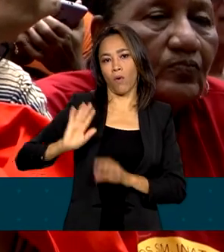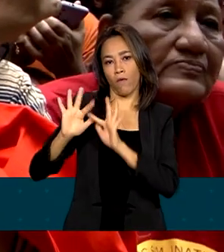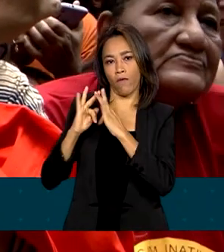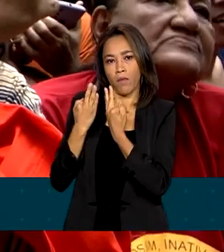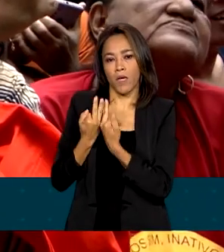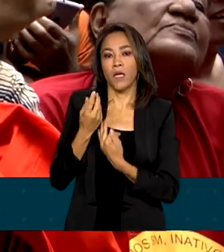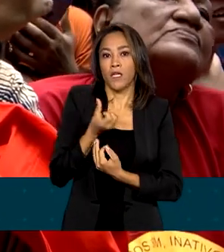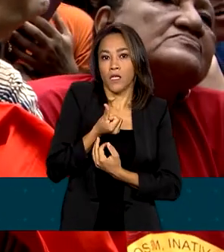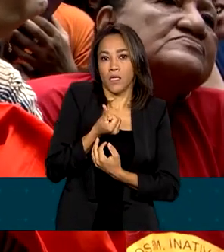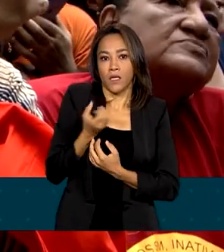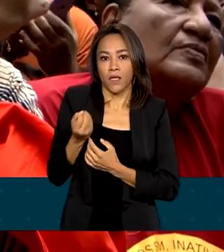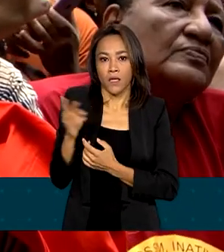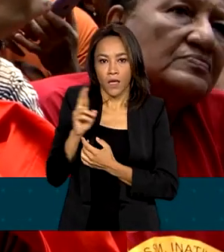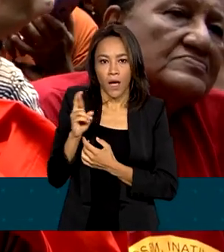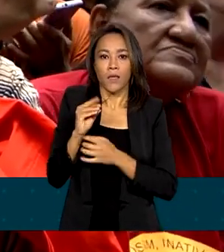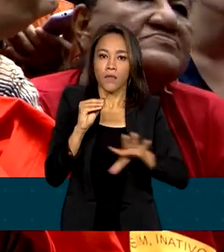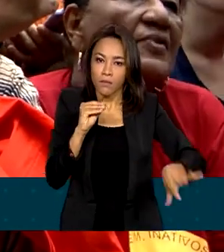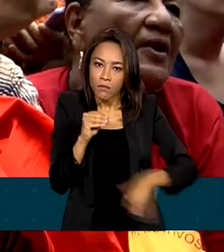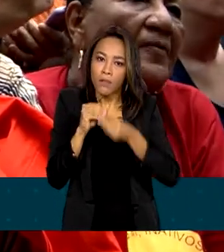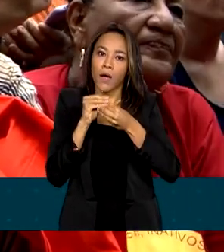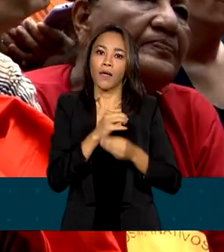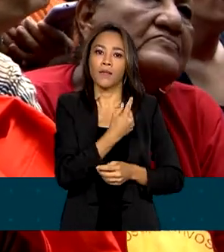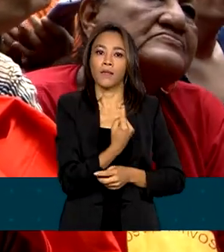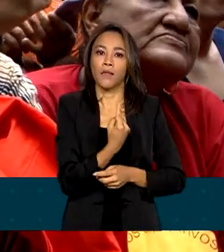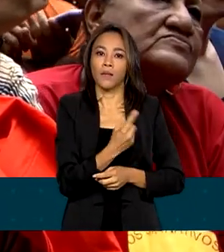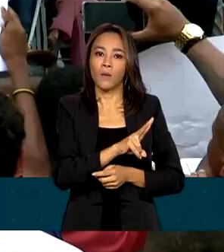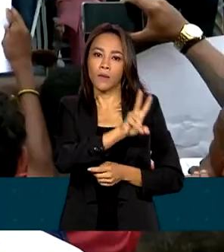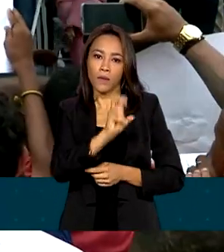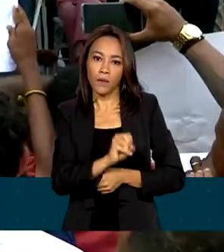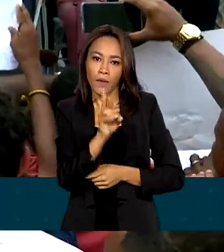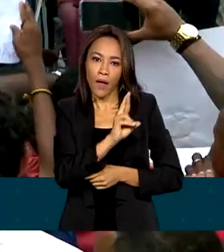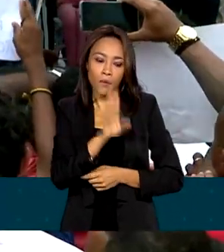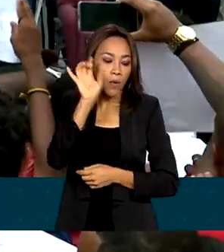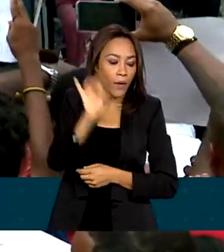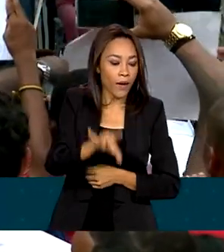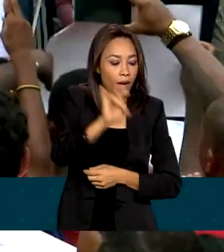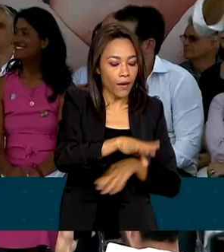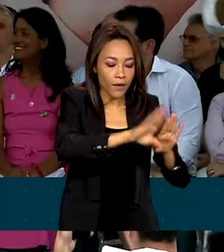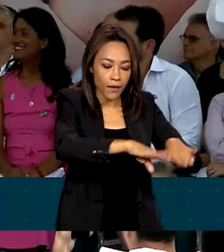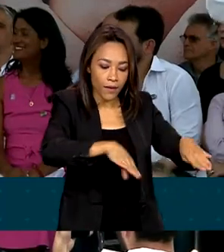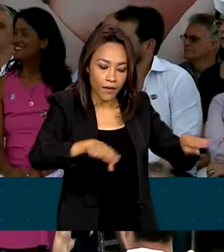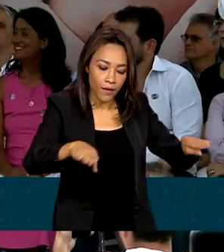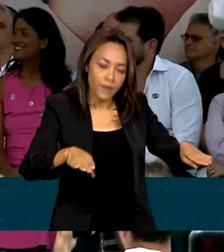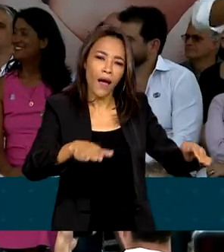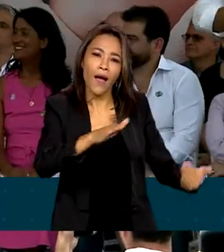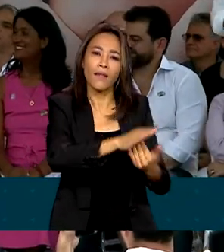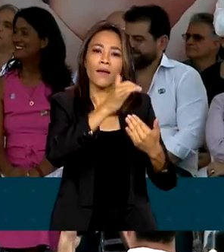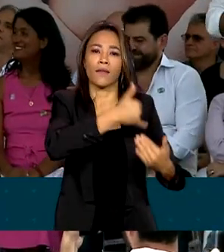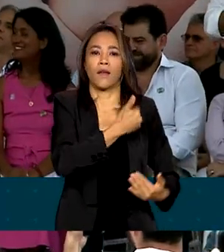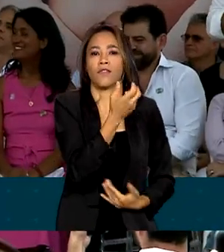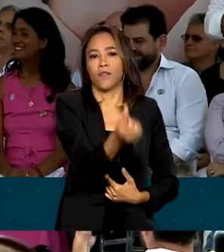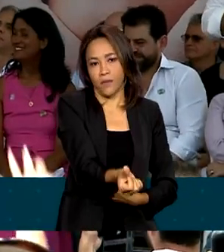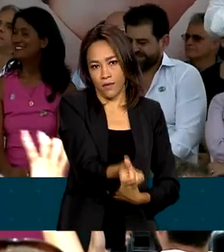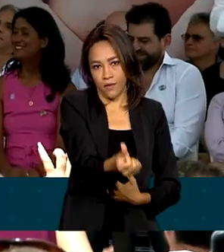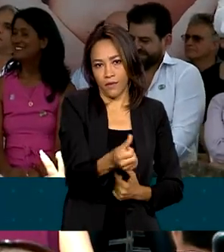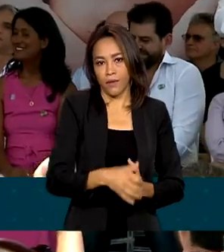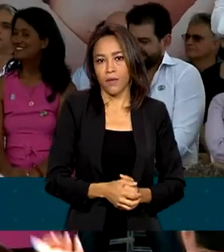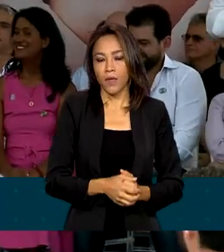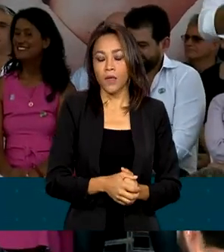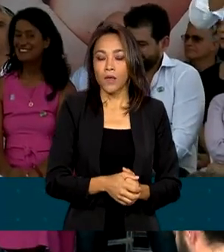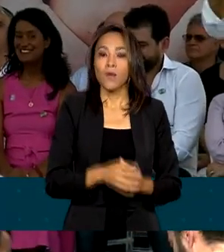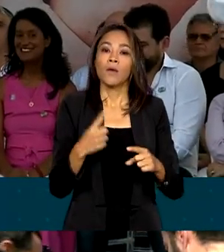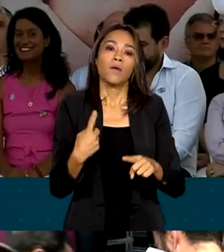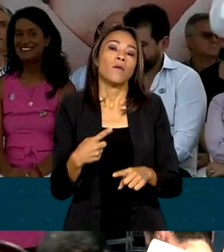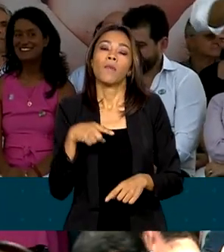e mais 150 reais por cada criança até 6 anos de idade. Para que a gente